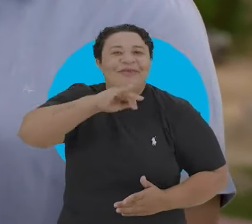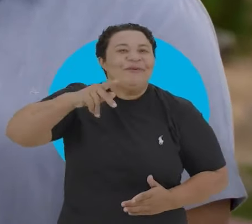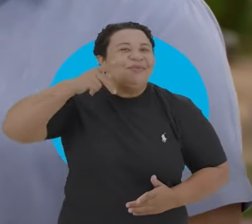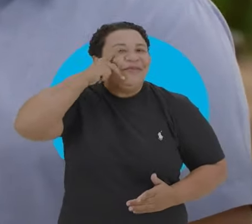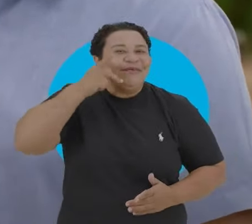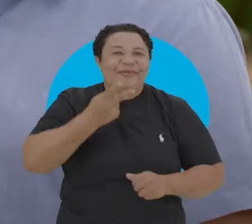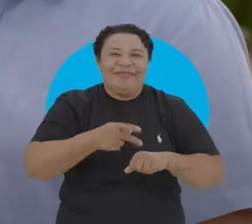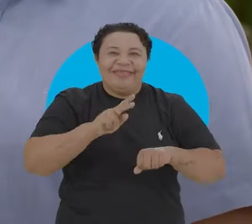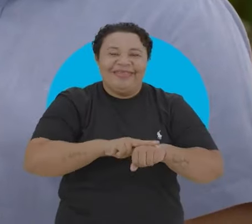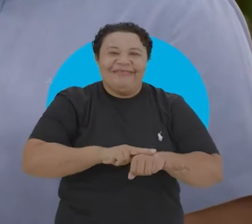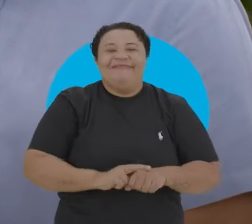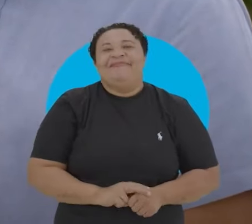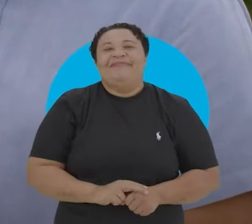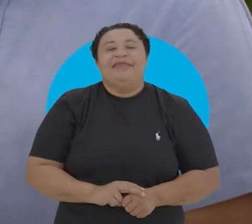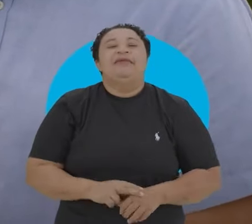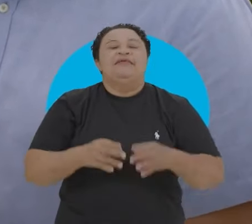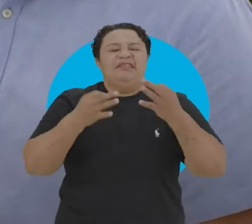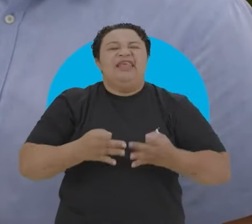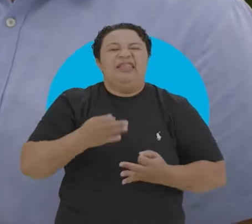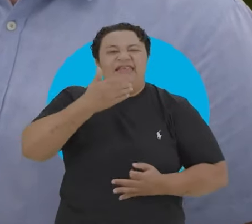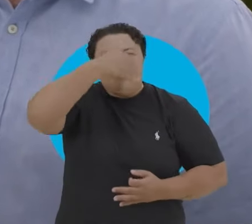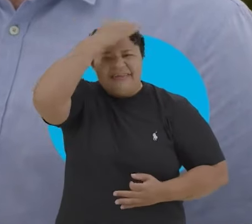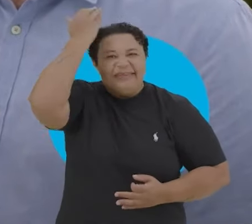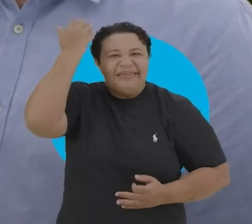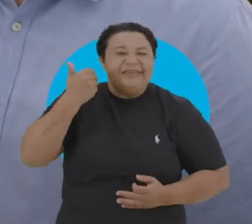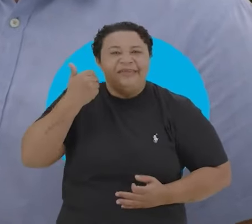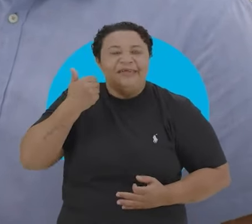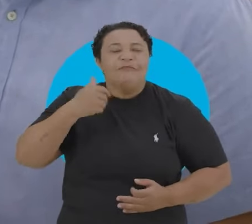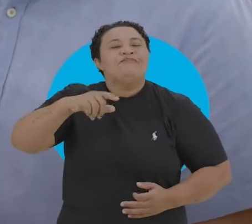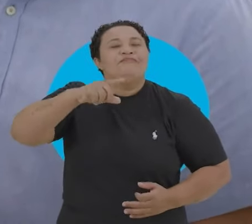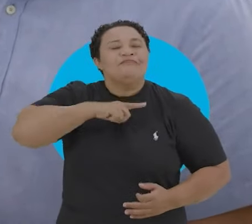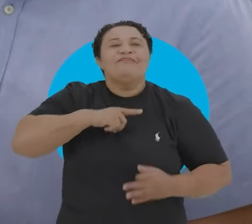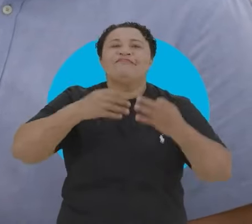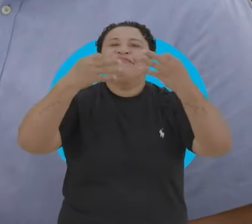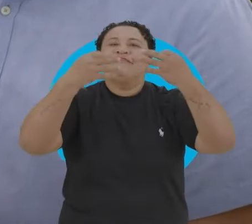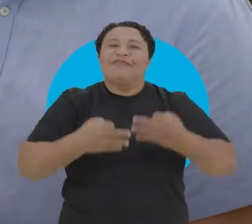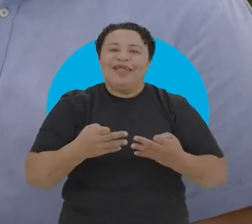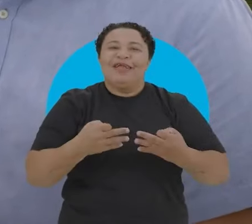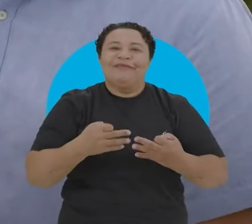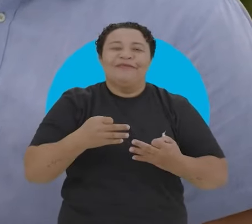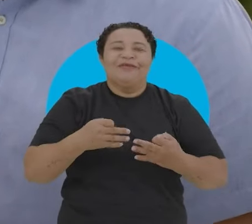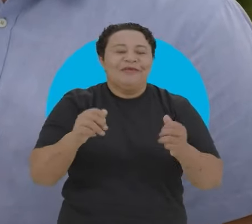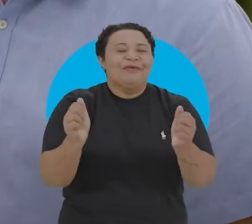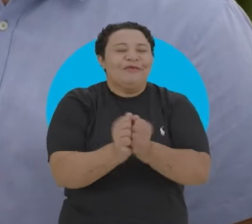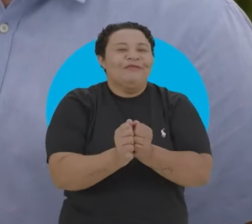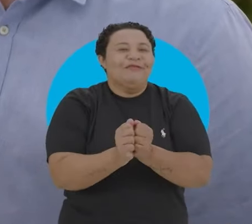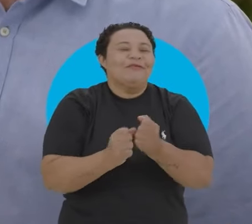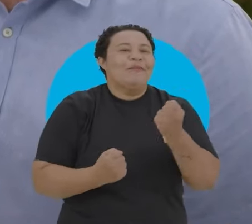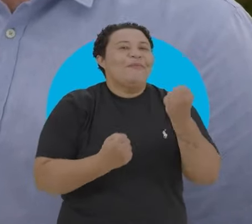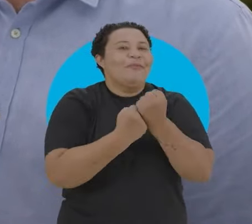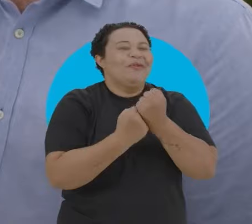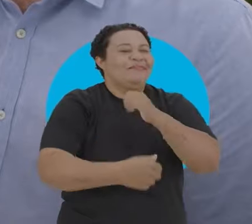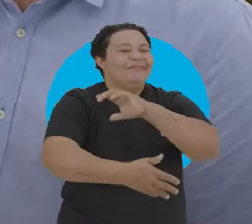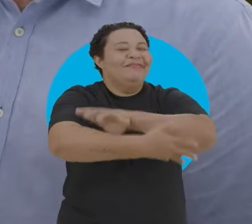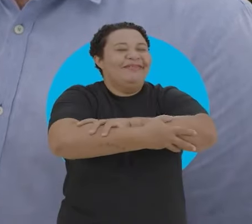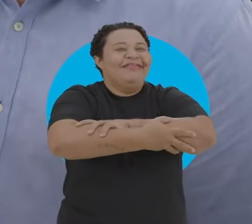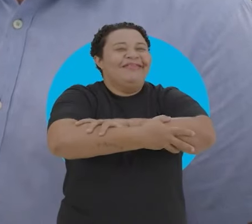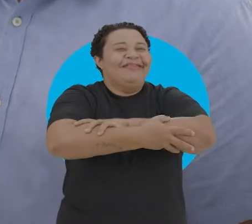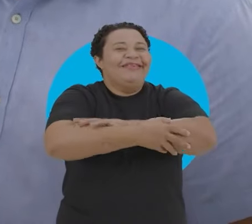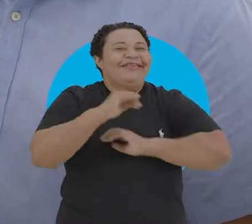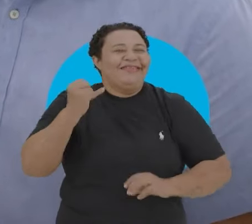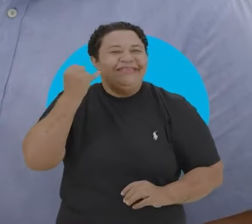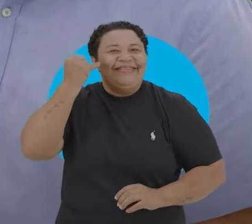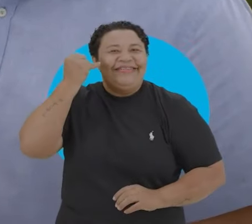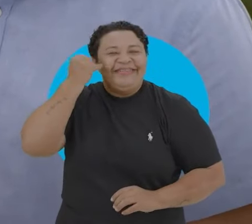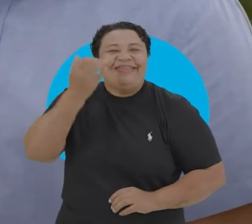e de João Pessoa Tenho certeza disso, Léo E também estou certo de que juntos e com apoio e parceria